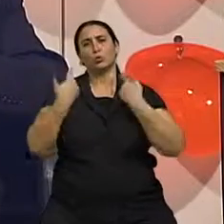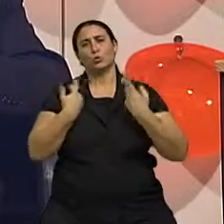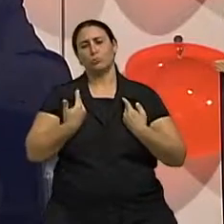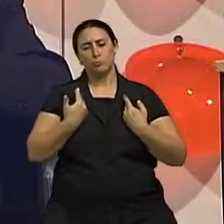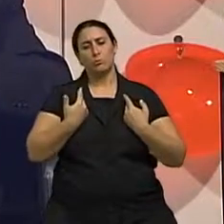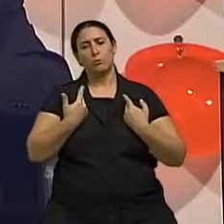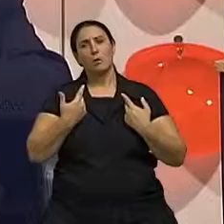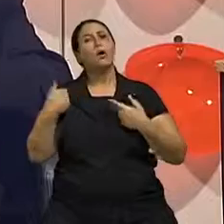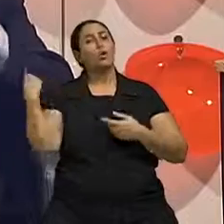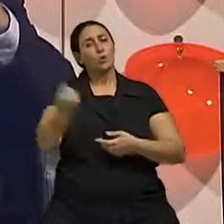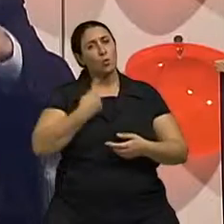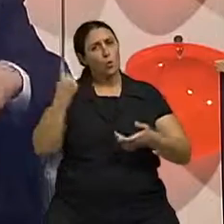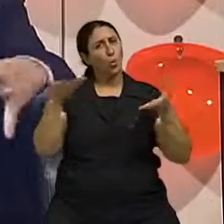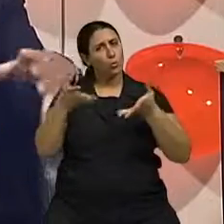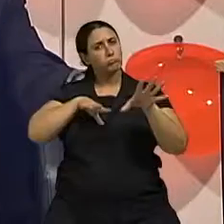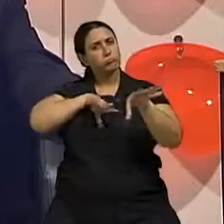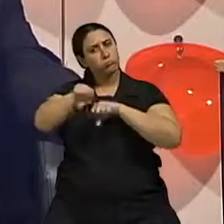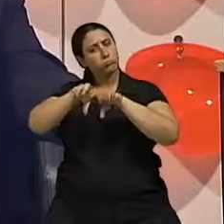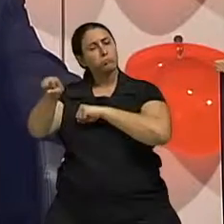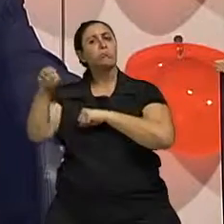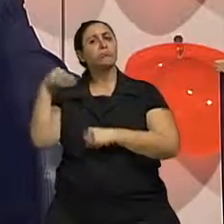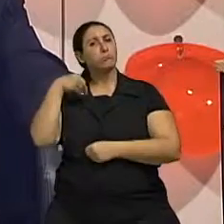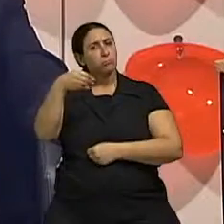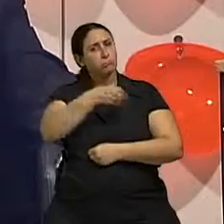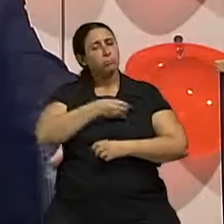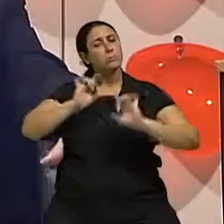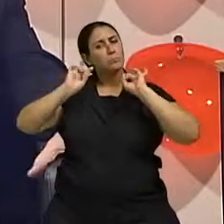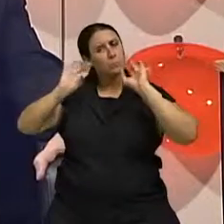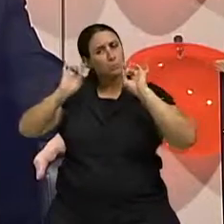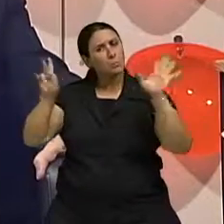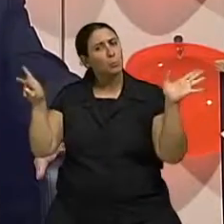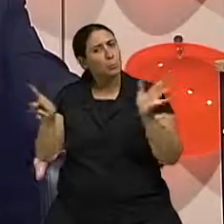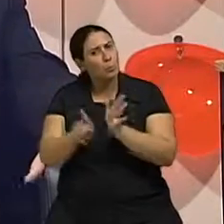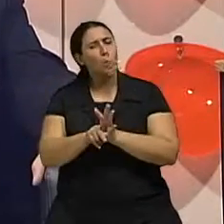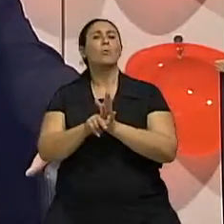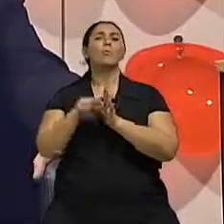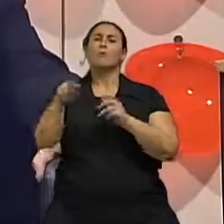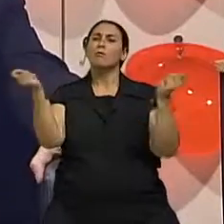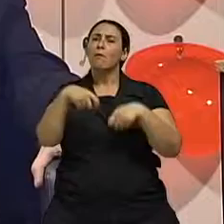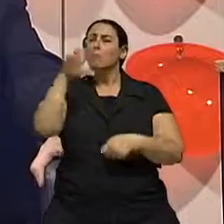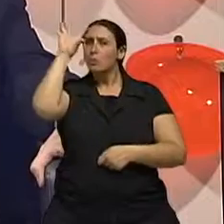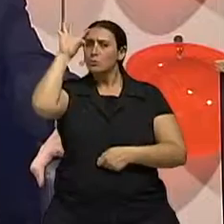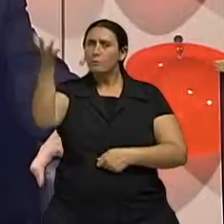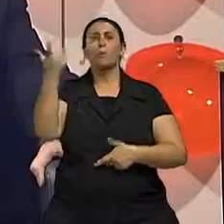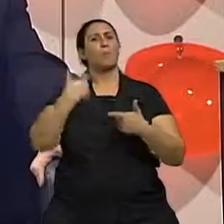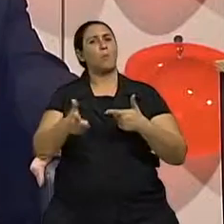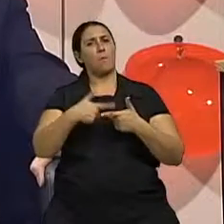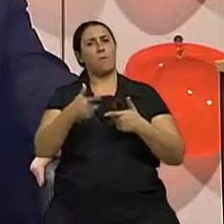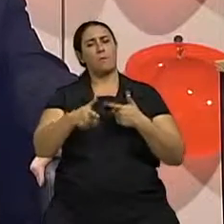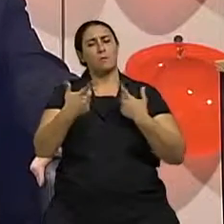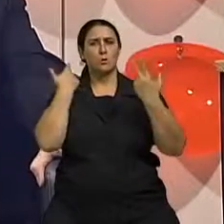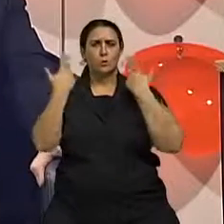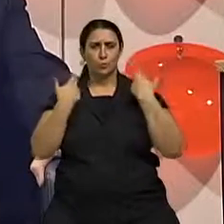formamos médicos especialistas e que sabem resolver os problemas da cirurgia plástica.